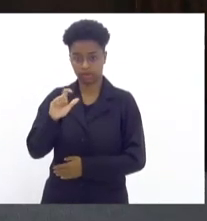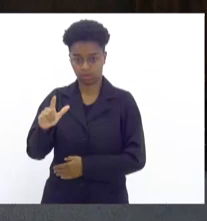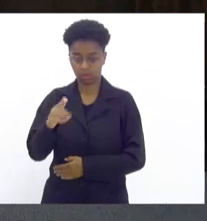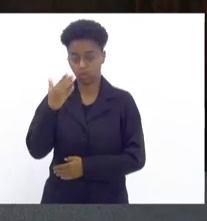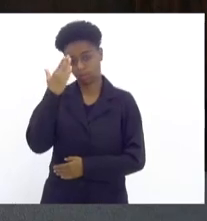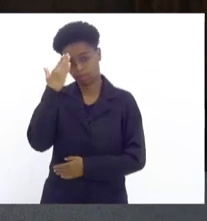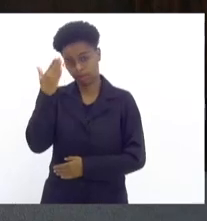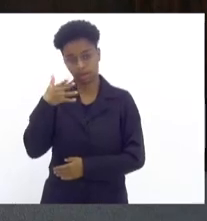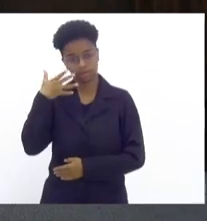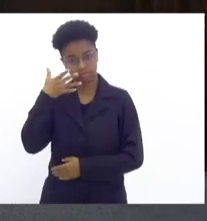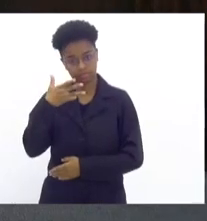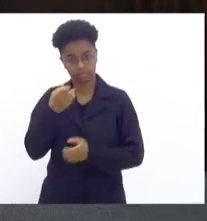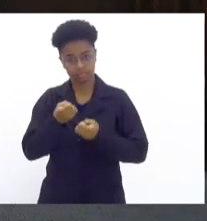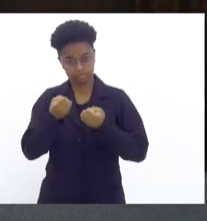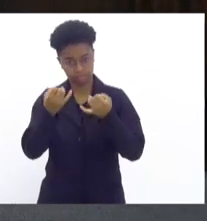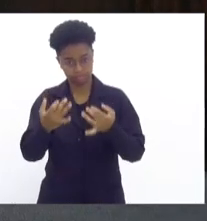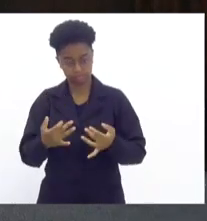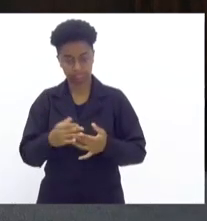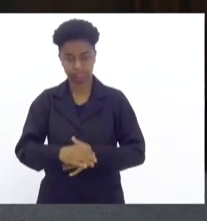exposição que fez.